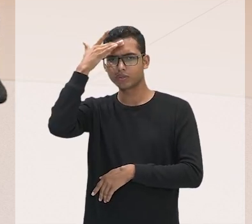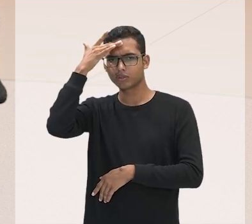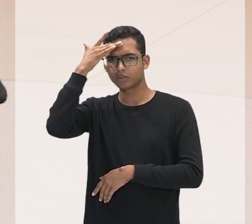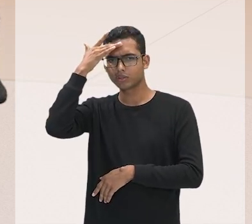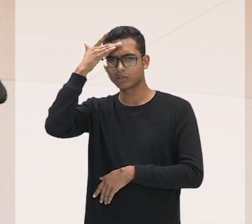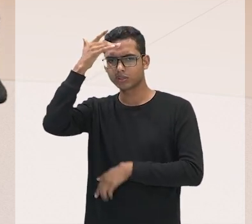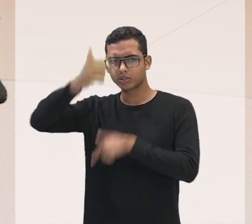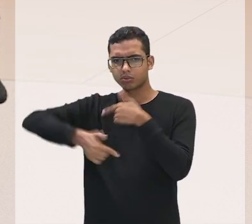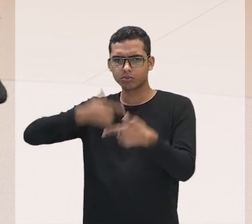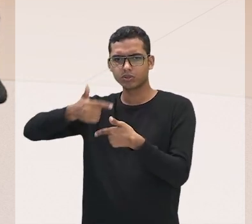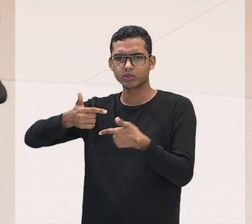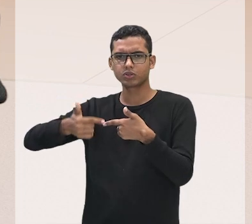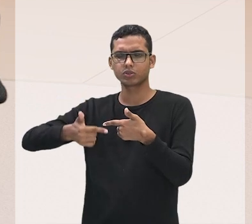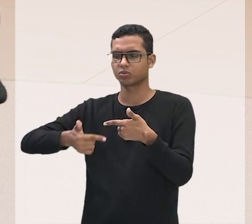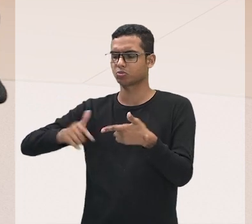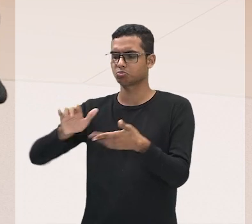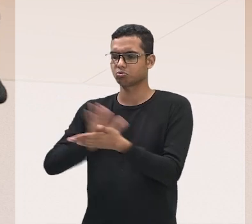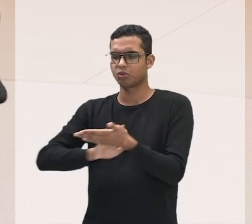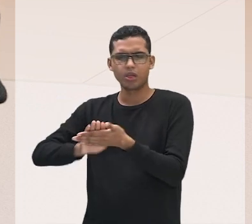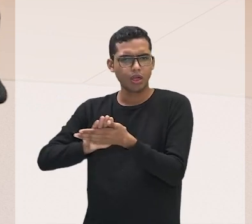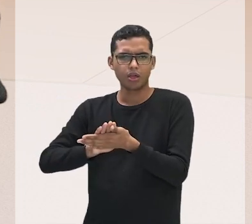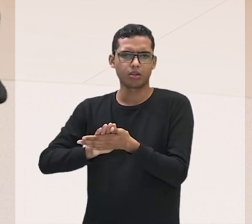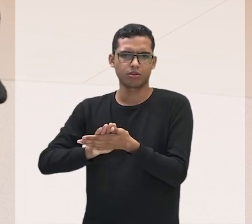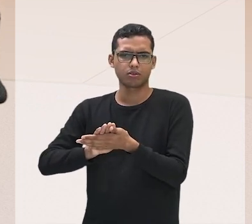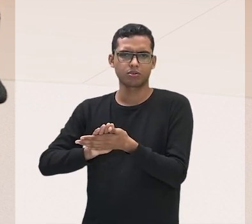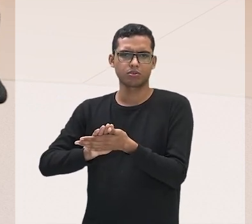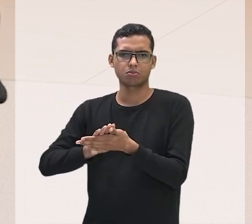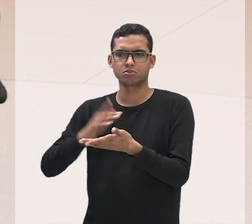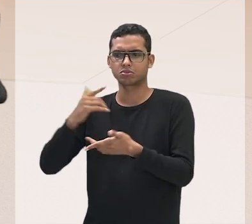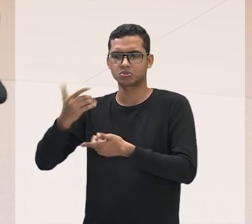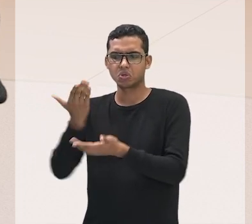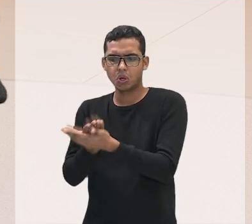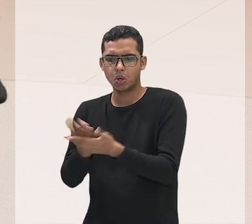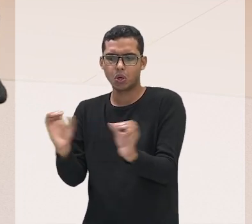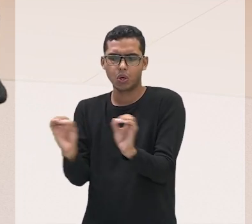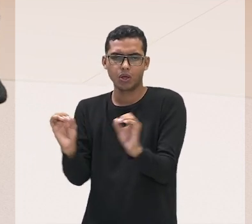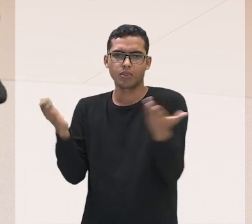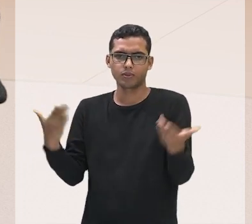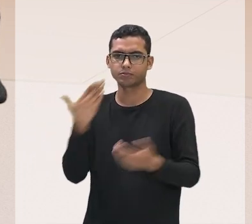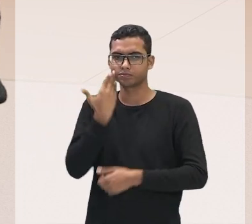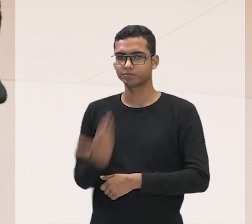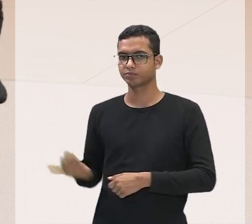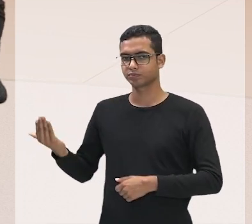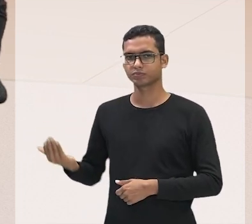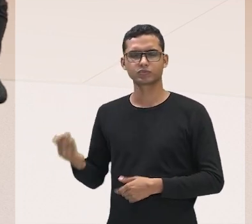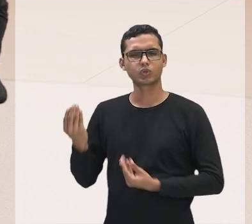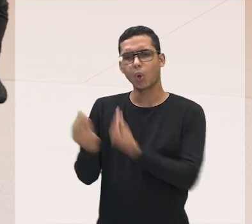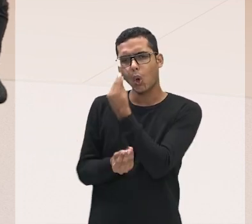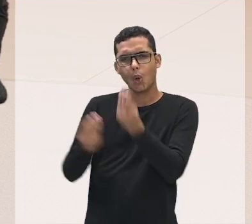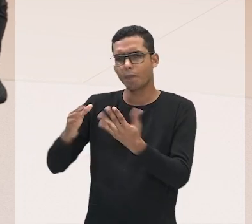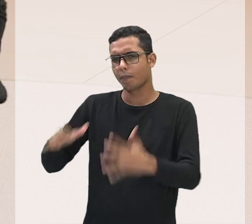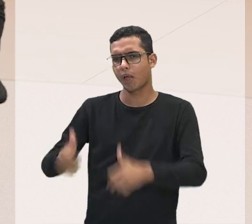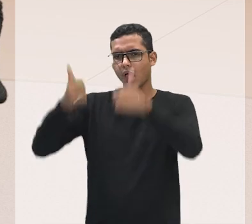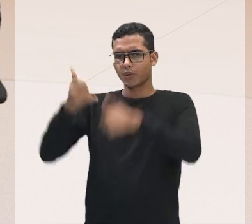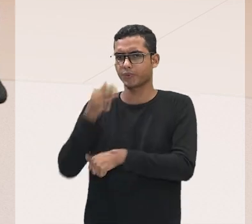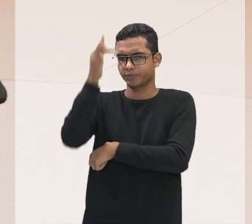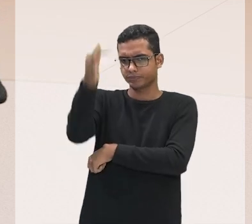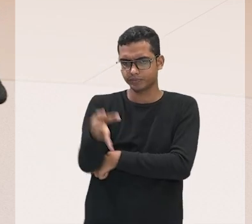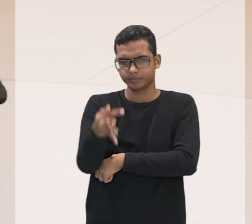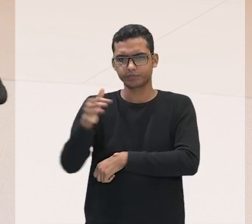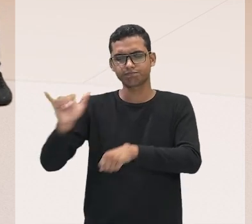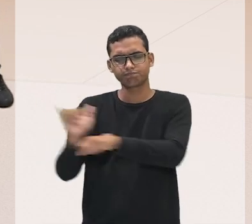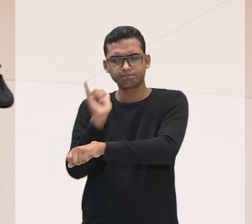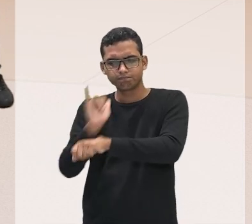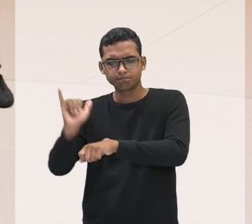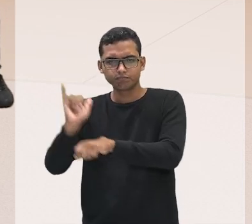que correr atrás o que fazer então para tentar ajudar a melhorar como a gente vai ver na próxima tela agora o que pode ser feito pelos